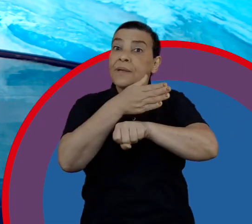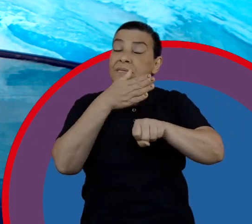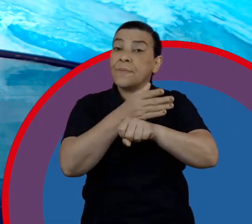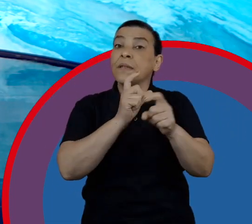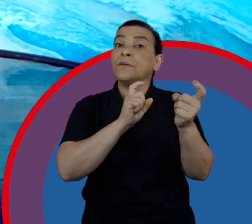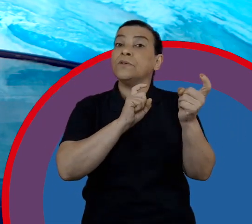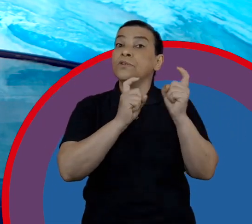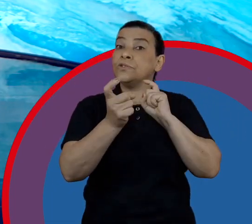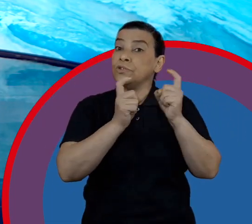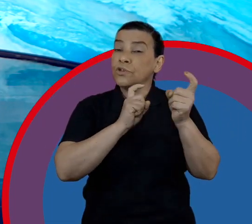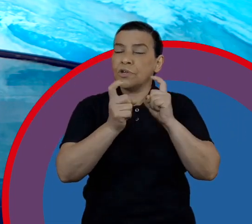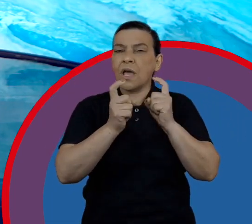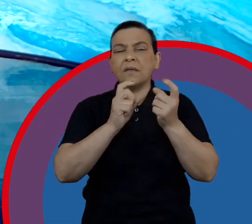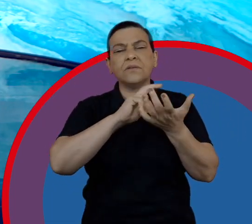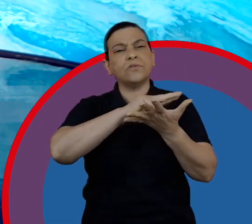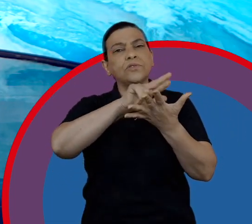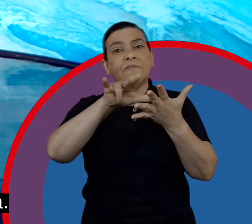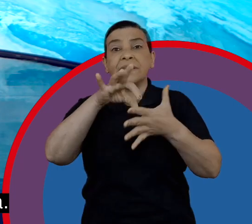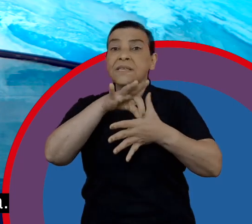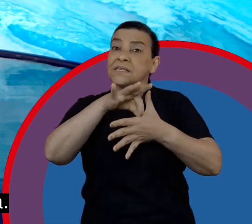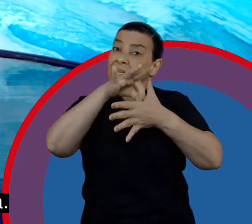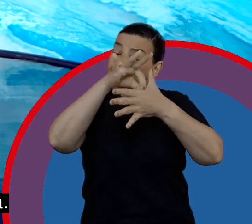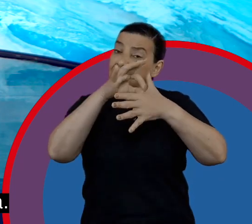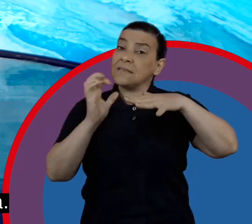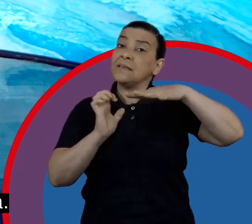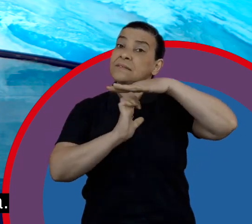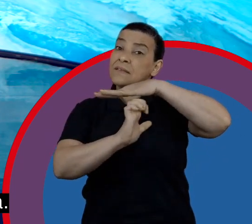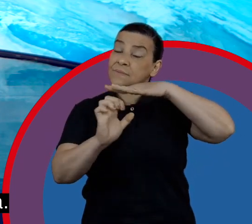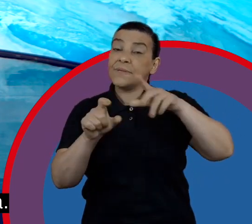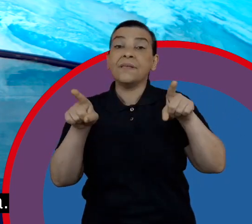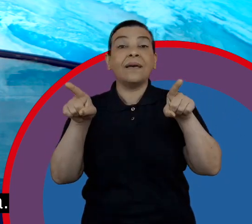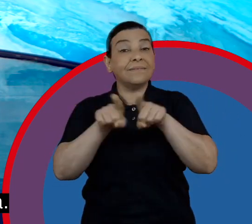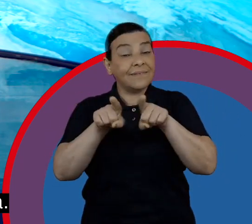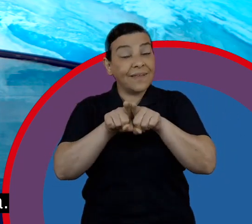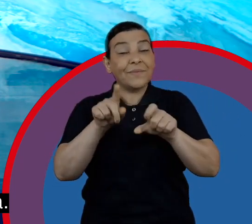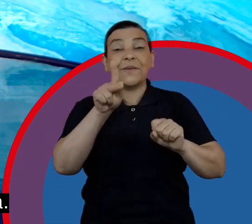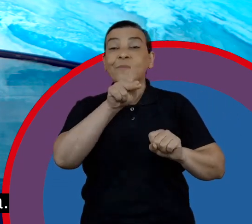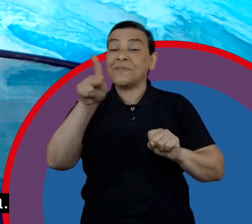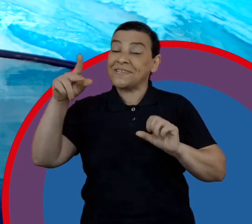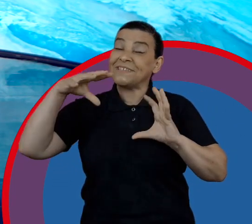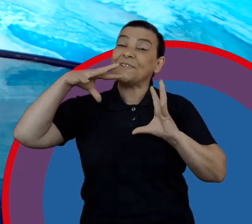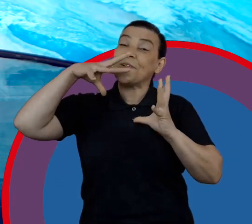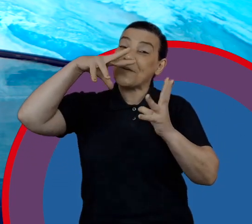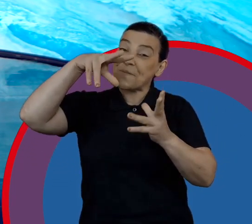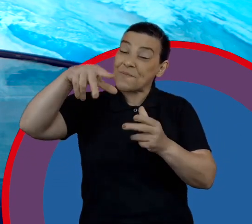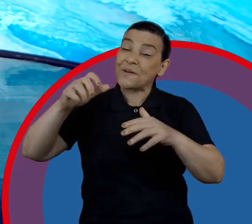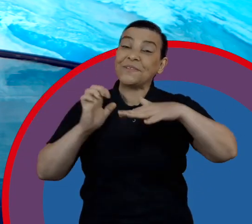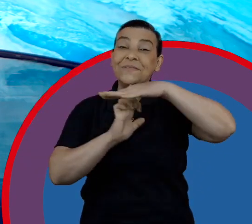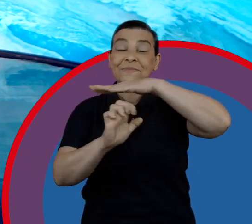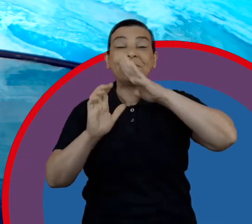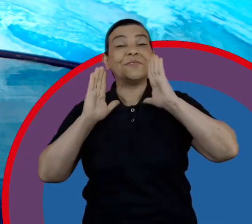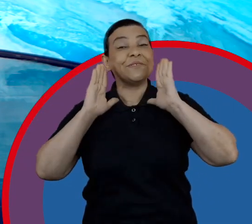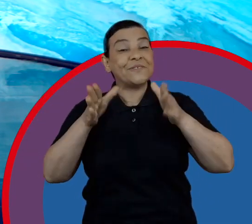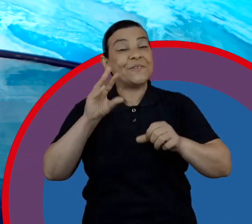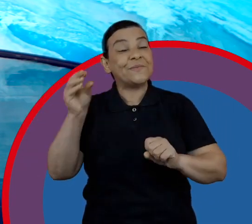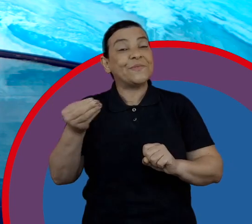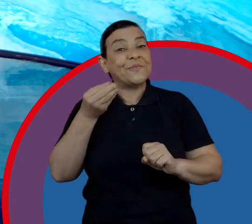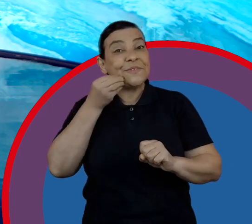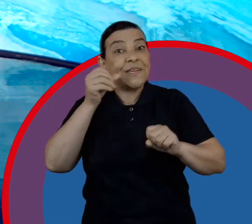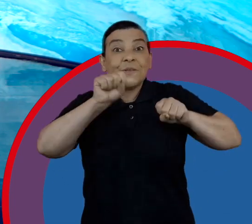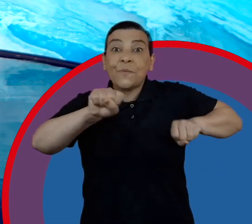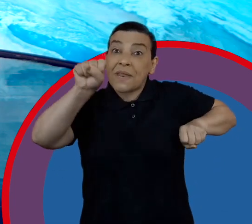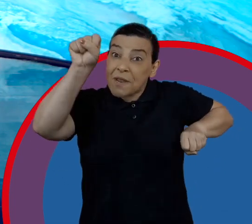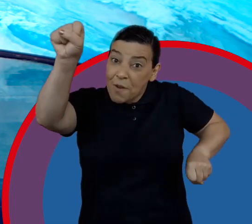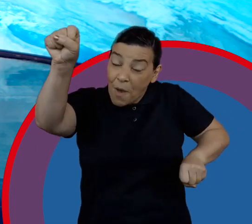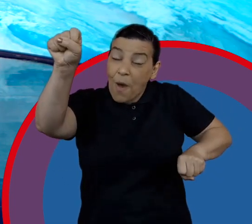com diversas lideranças da companhia, incluindo o presidente global da companhia. Nós já tivemos a oportunidade dos super-heróis